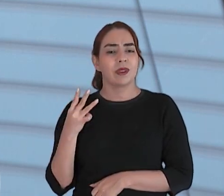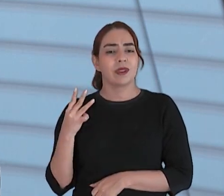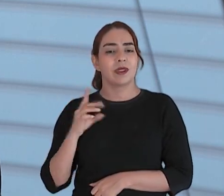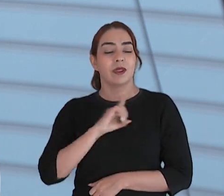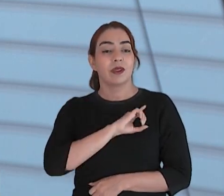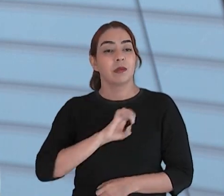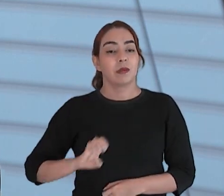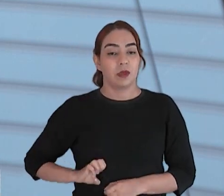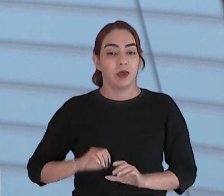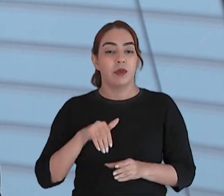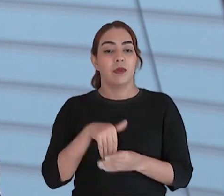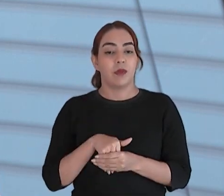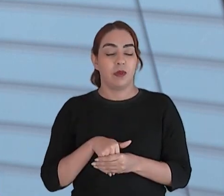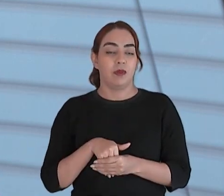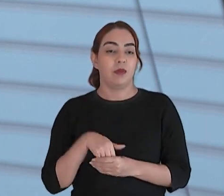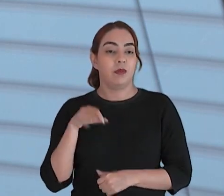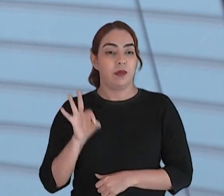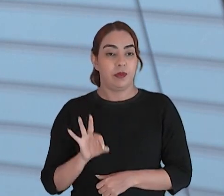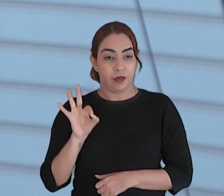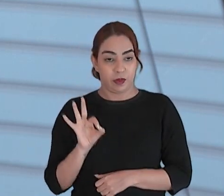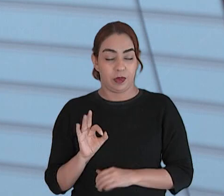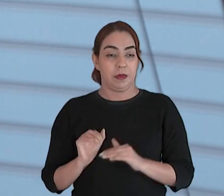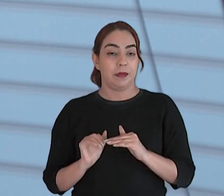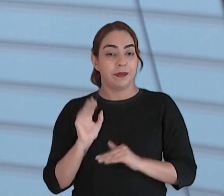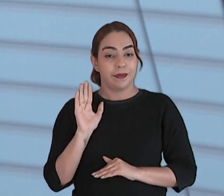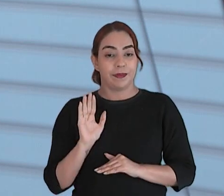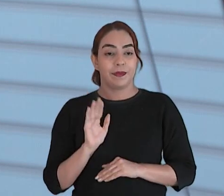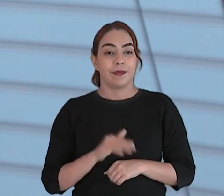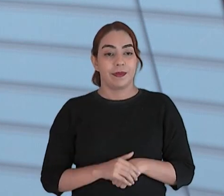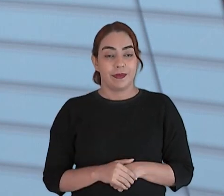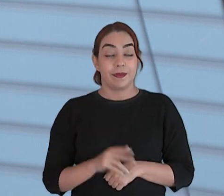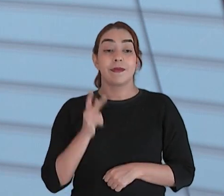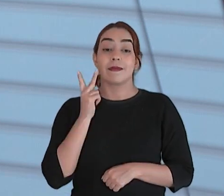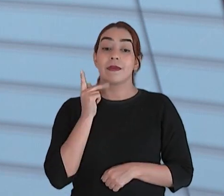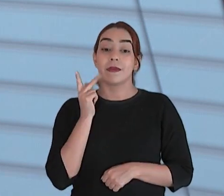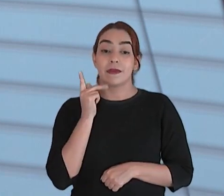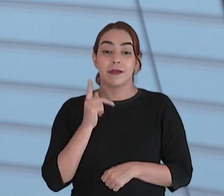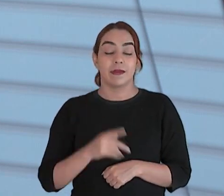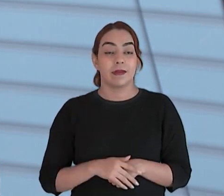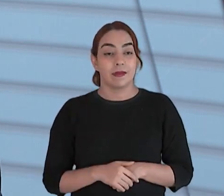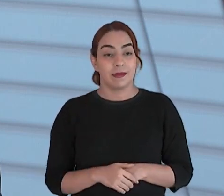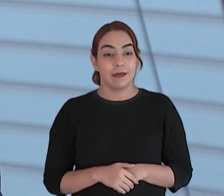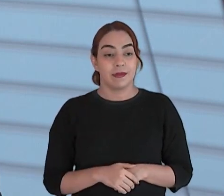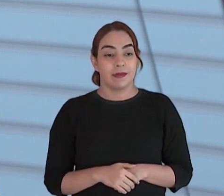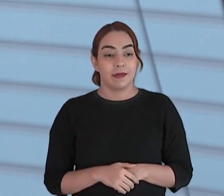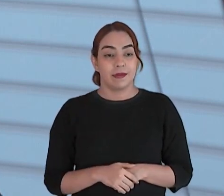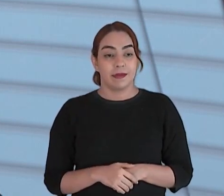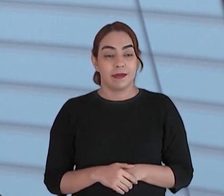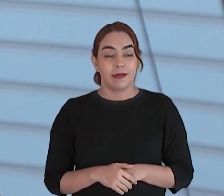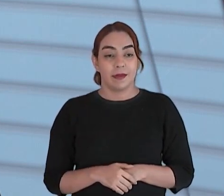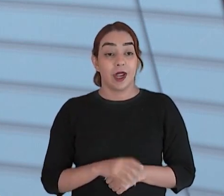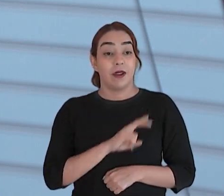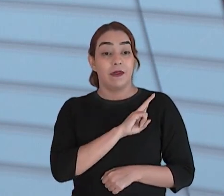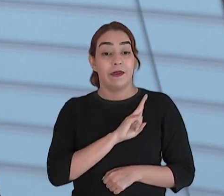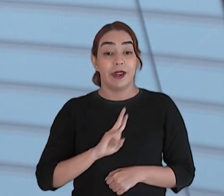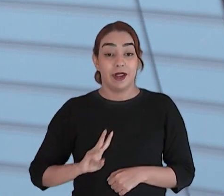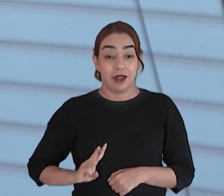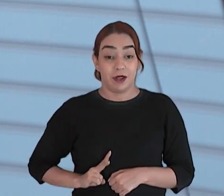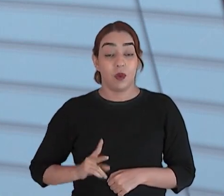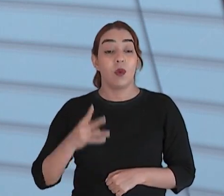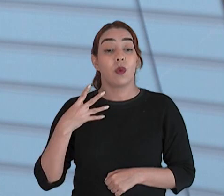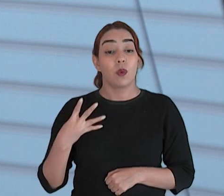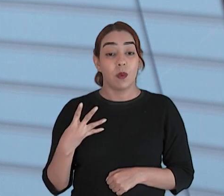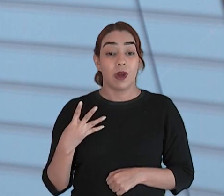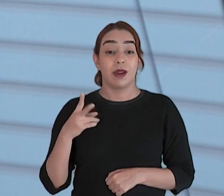com base eleitoral fortemente na cidade de Fortaleza. Repito, vereador de Fortaleza por quatro mandatos consecutivos,